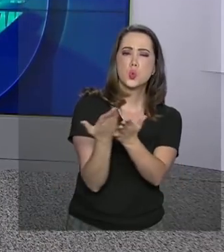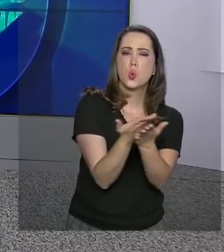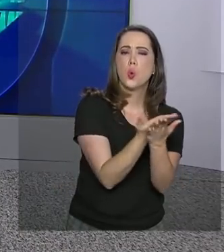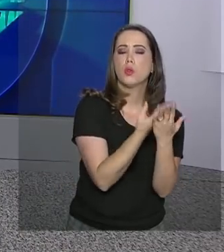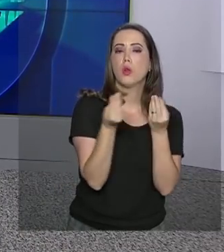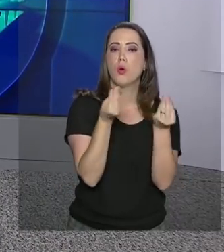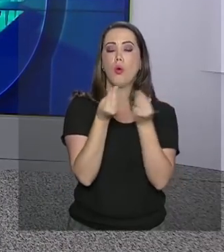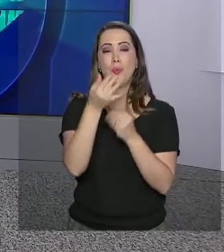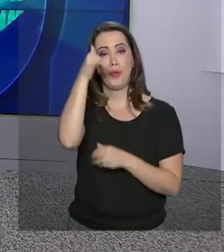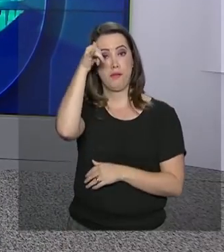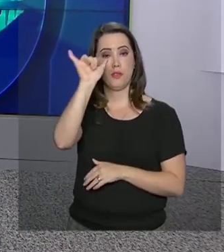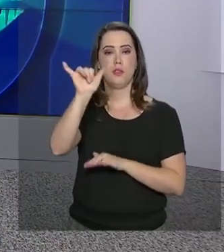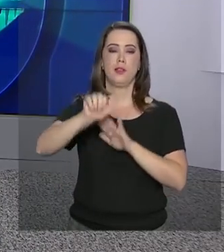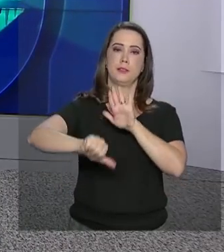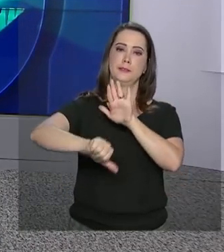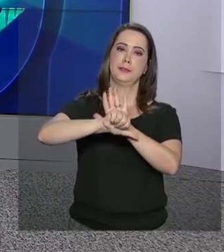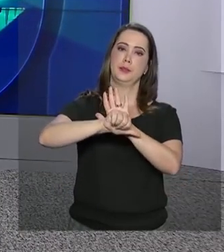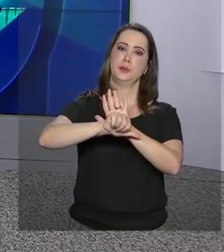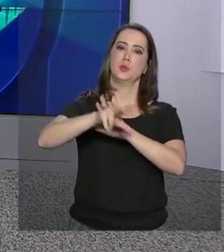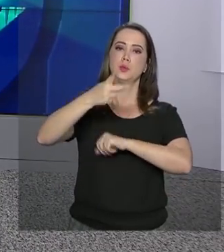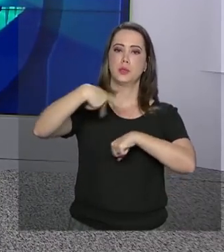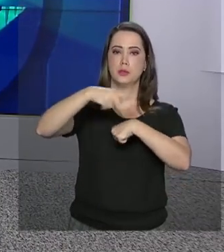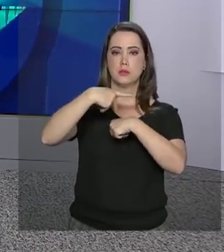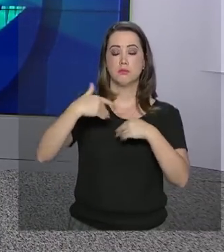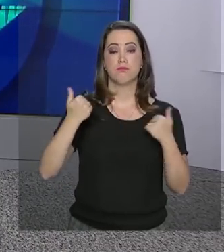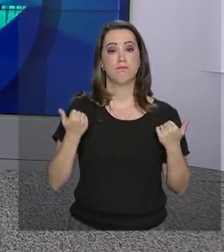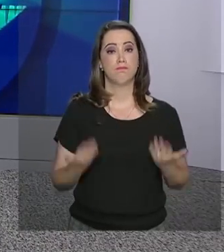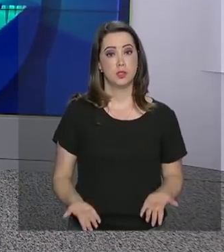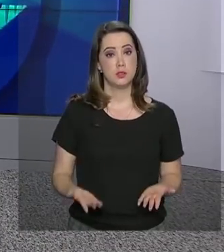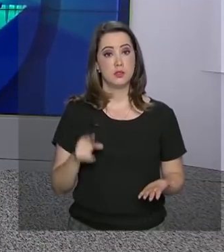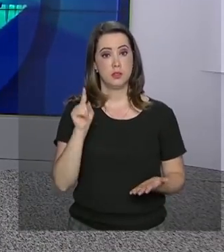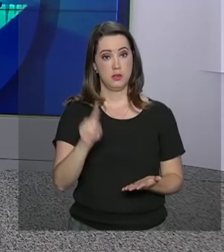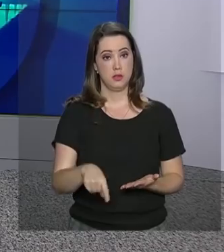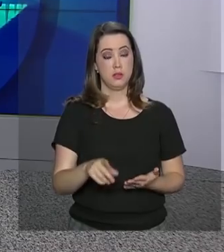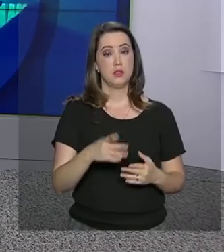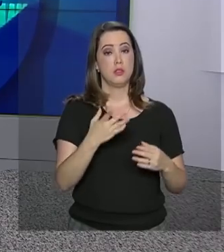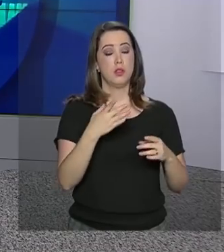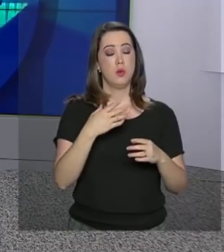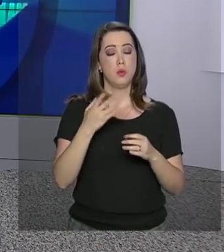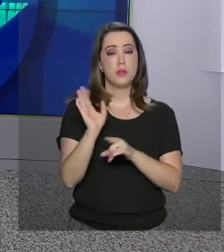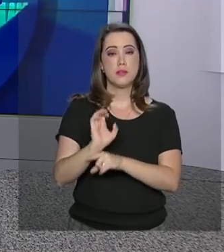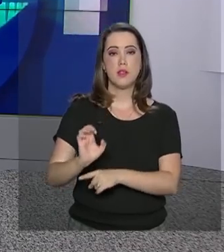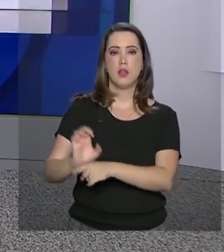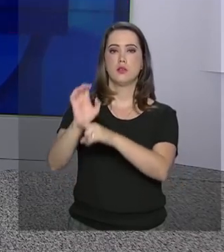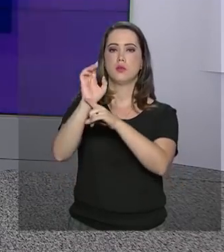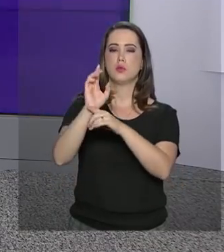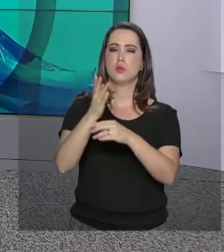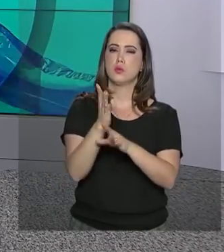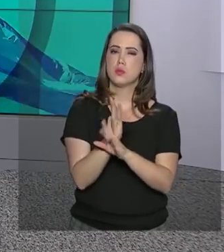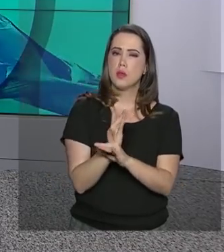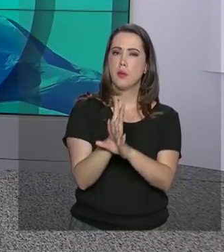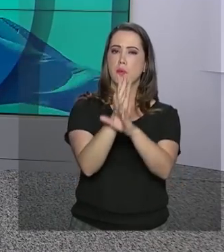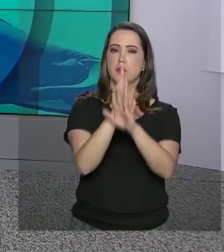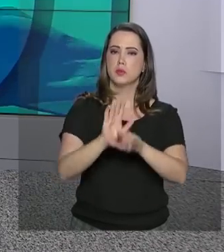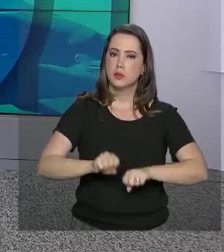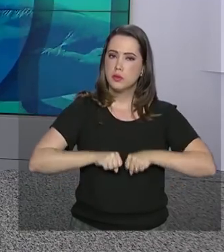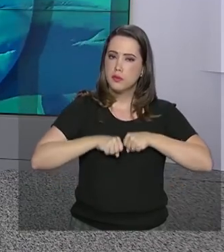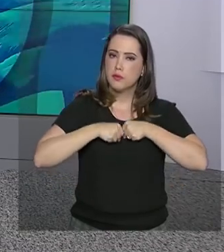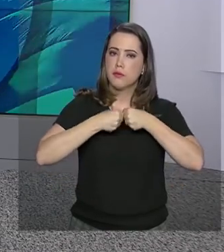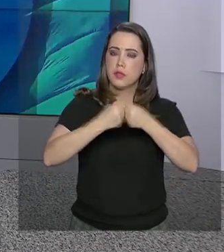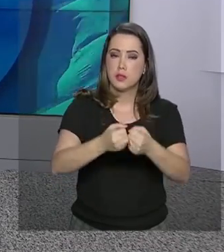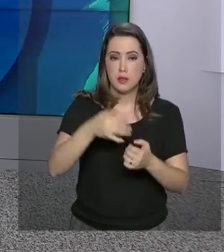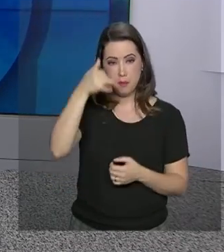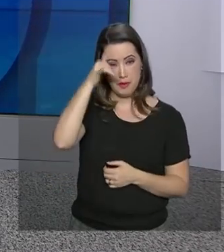para combater os crimes no país. Para isso, estados e municípios vão unir esforços em um plano de enfrentamento à